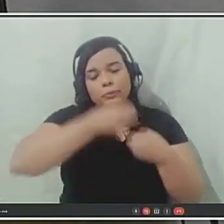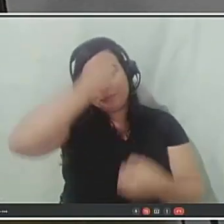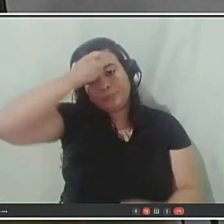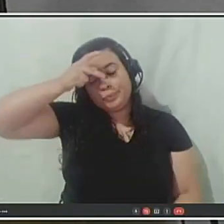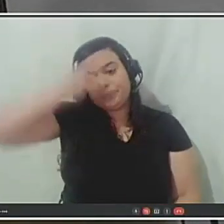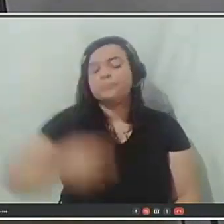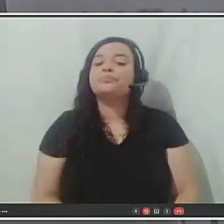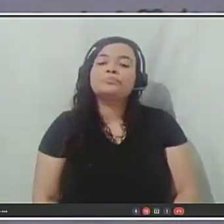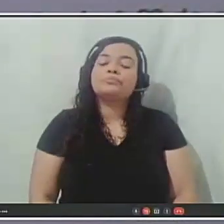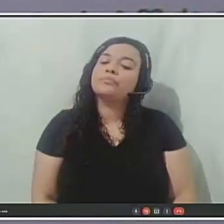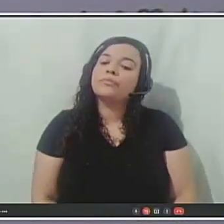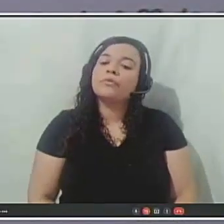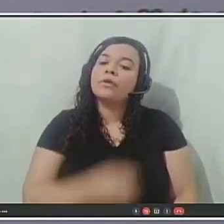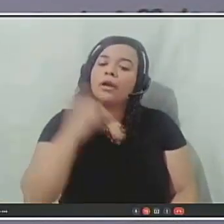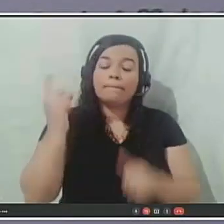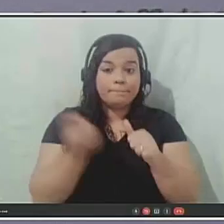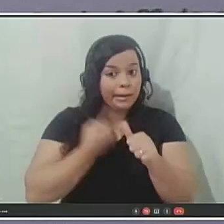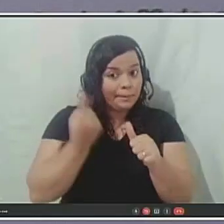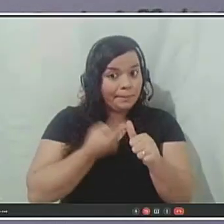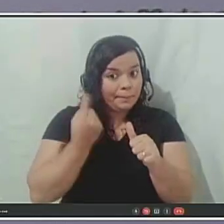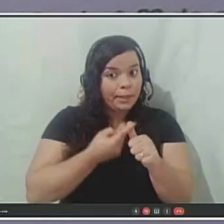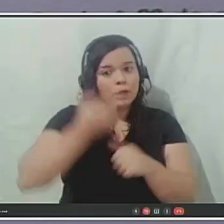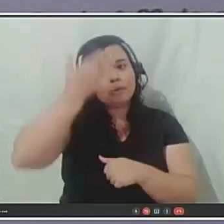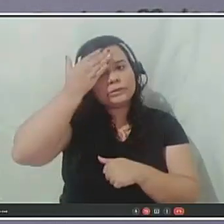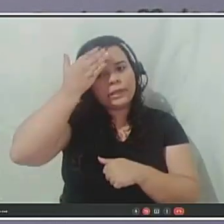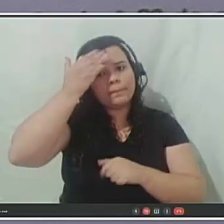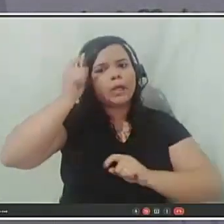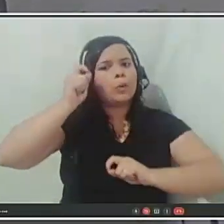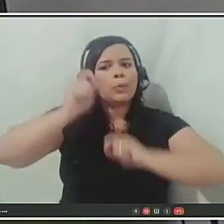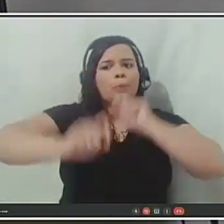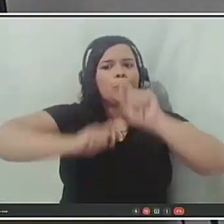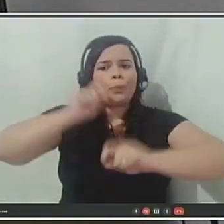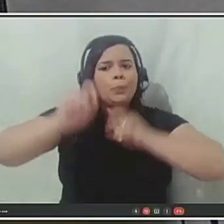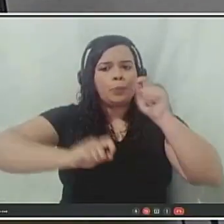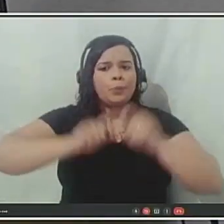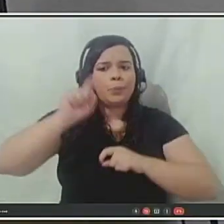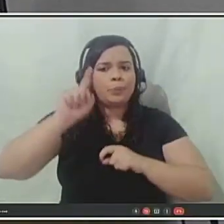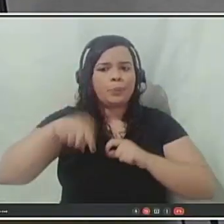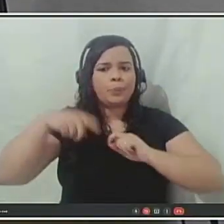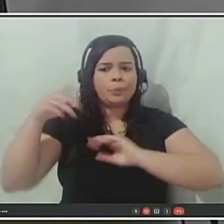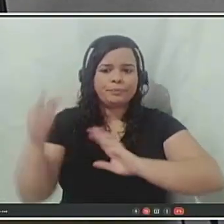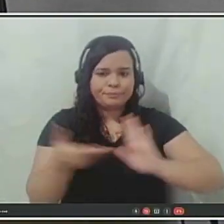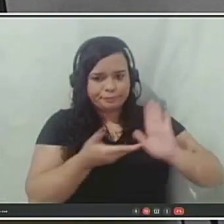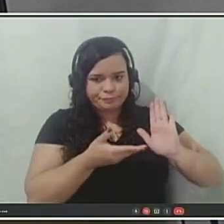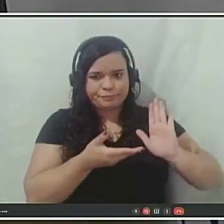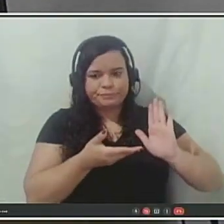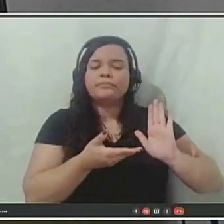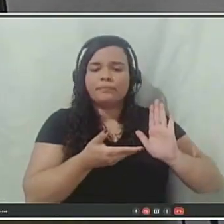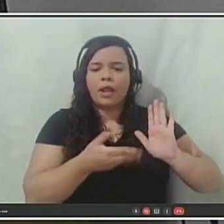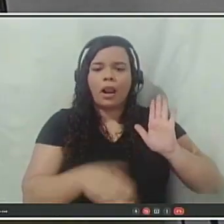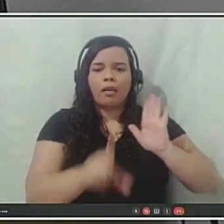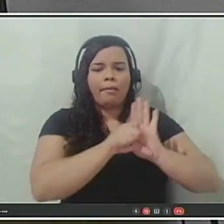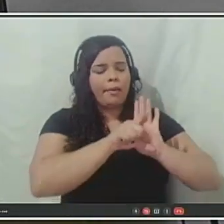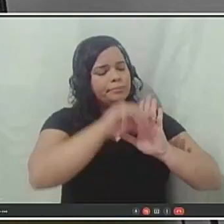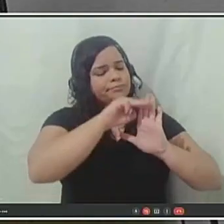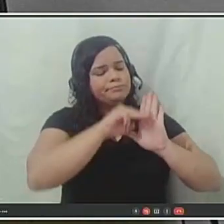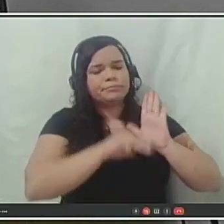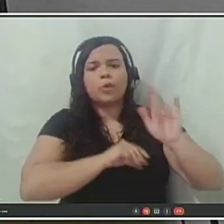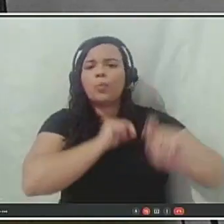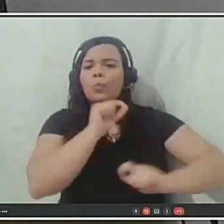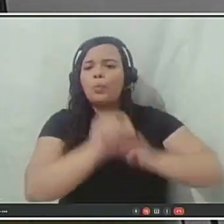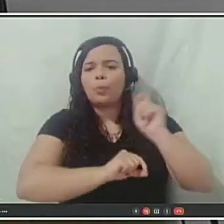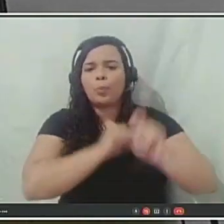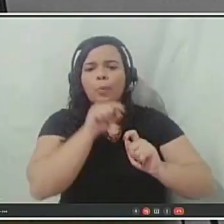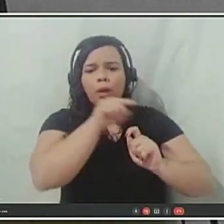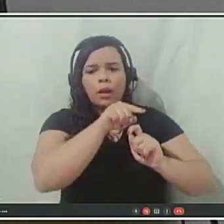Primeiro nós temos que entender o que é a receita do FUNPREV, como é que ela se comporta e como é que ela está prevista na nossa lei. Esse